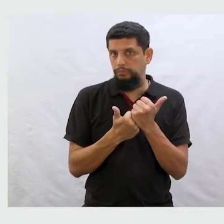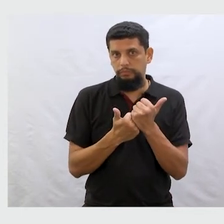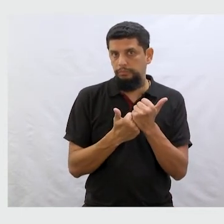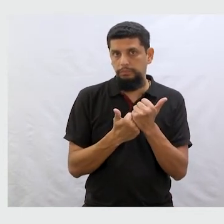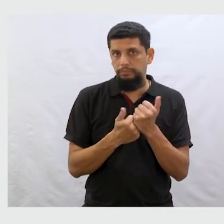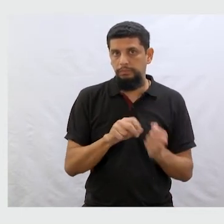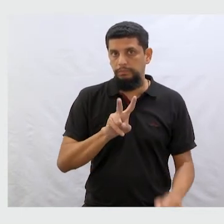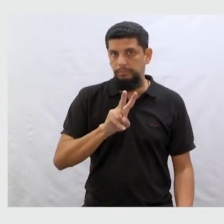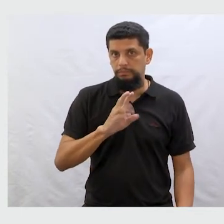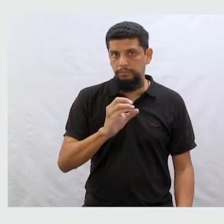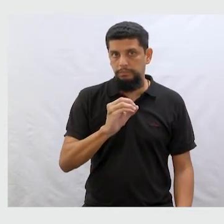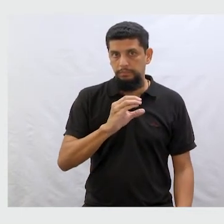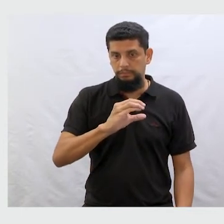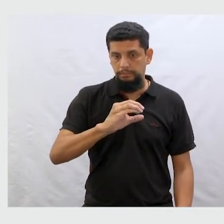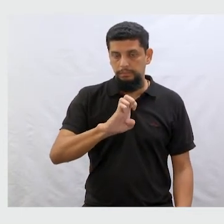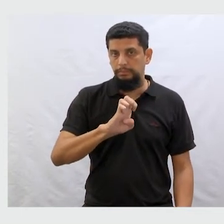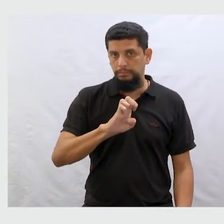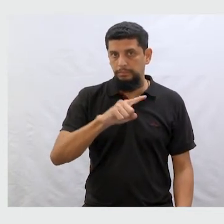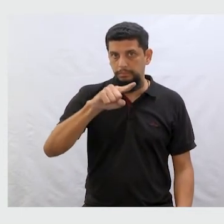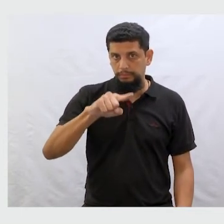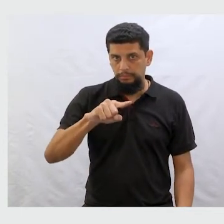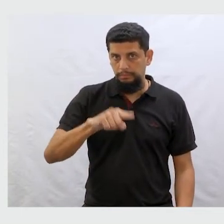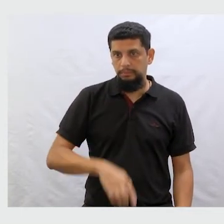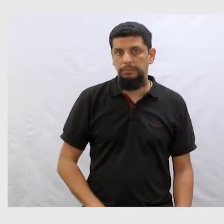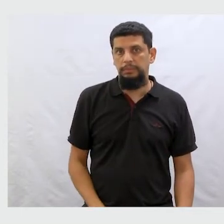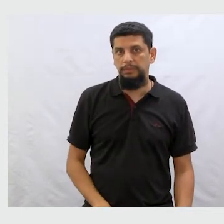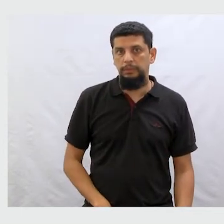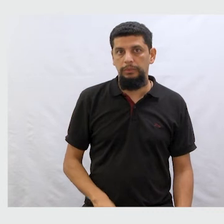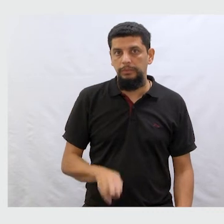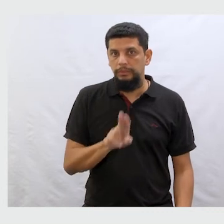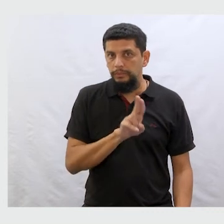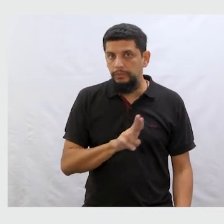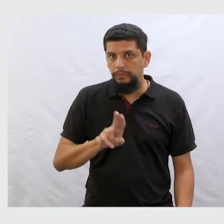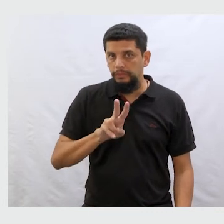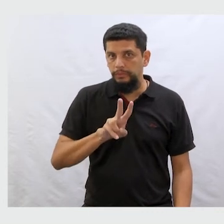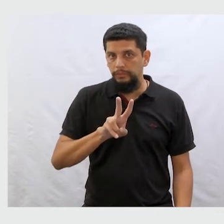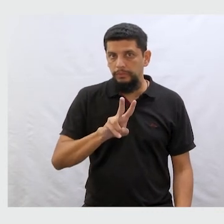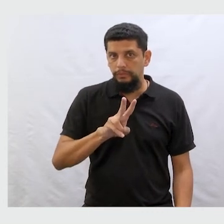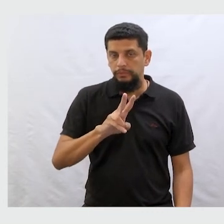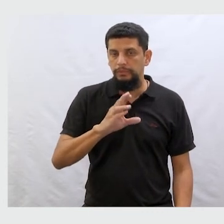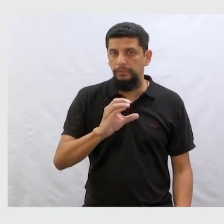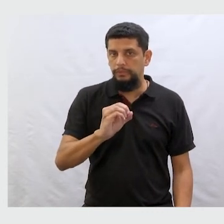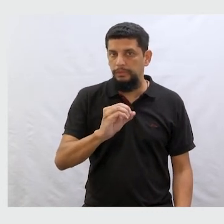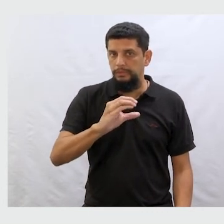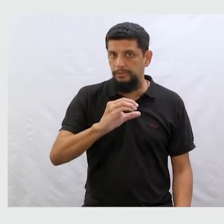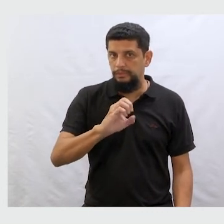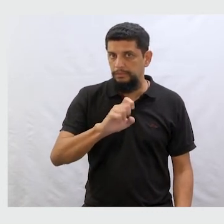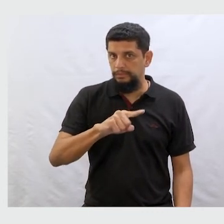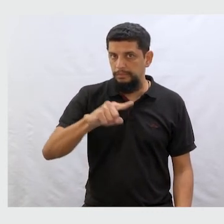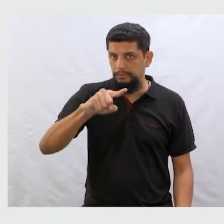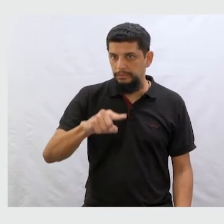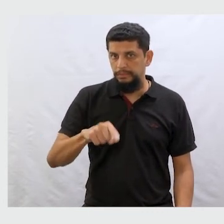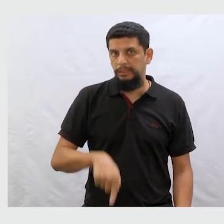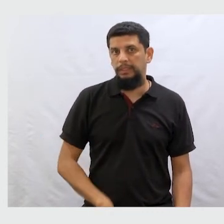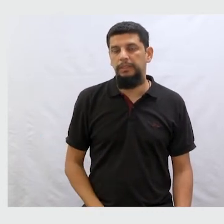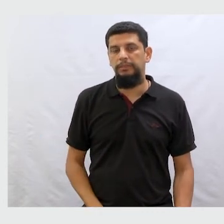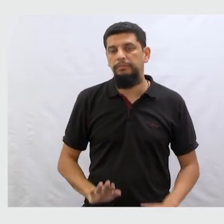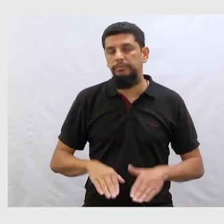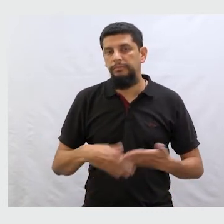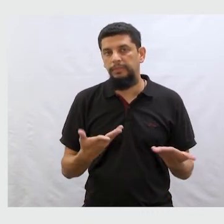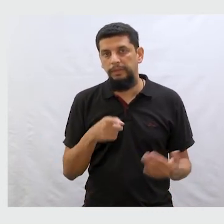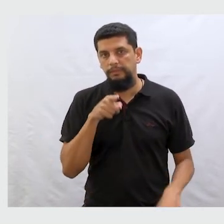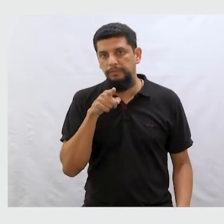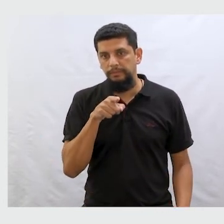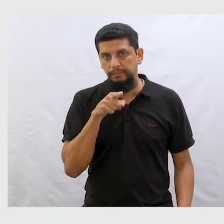Que é o jeito formal de se dirigir. Mas a gente usa muito você. É mais coloquial. É mais o dia a dia.